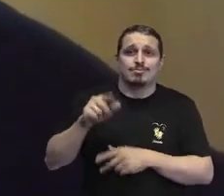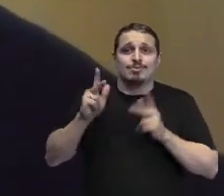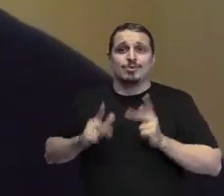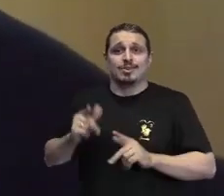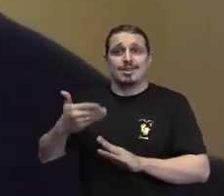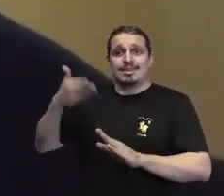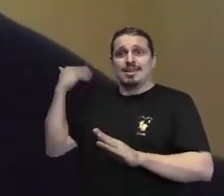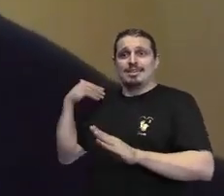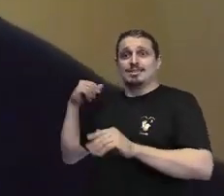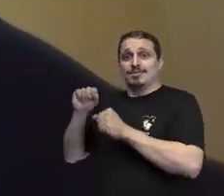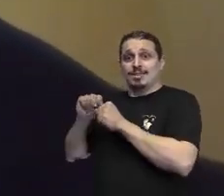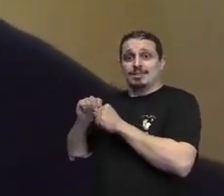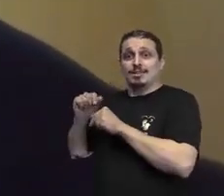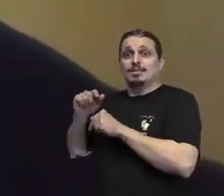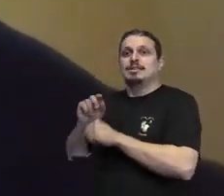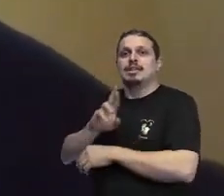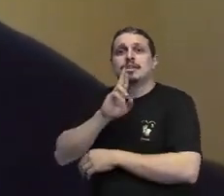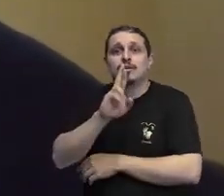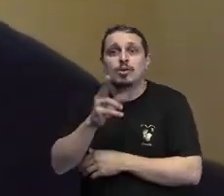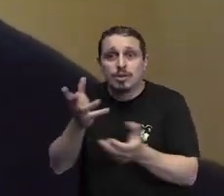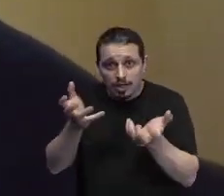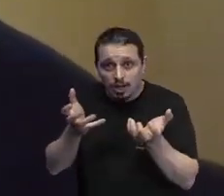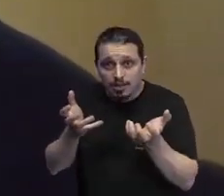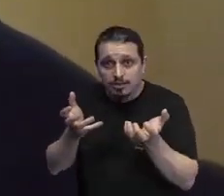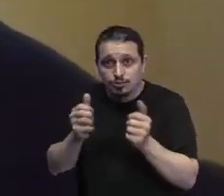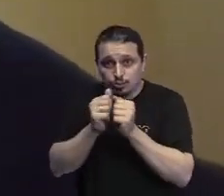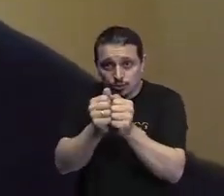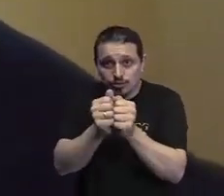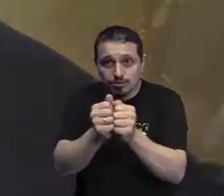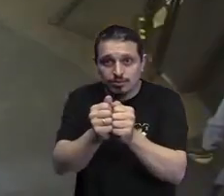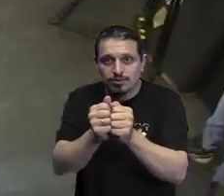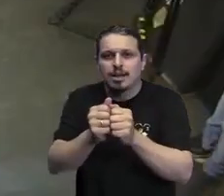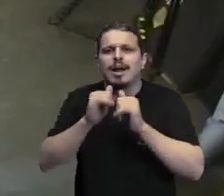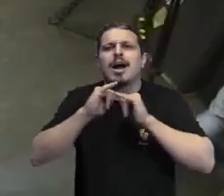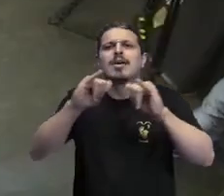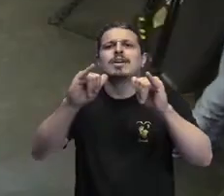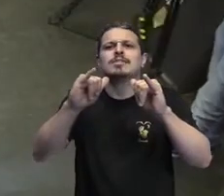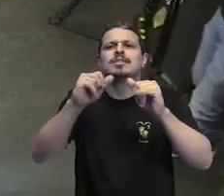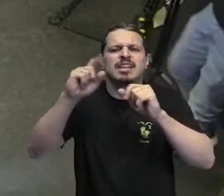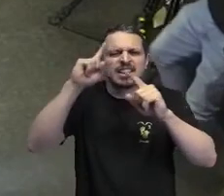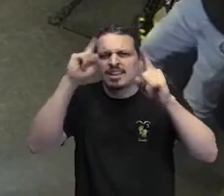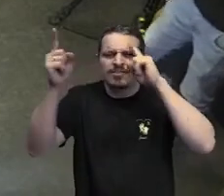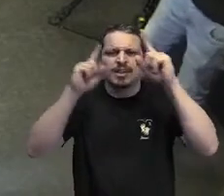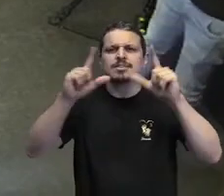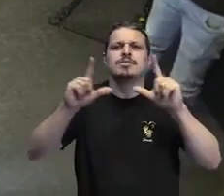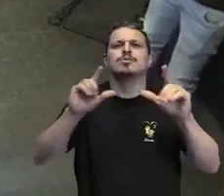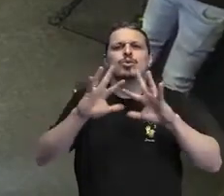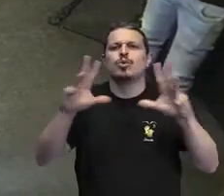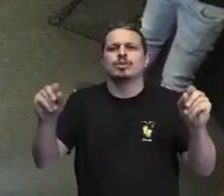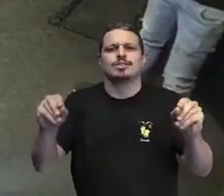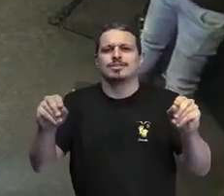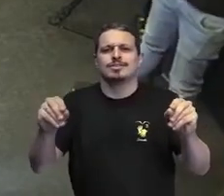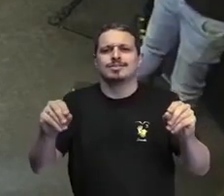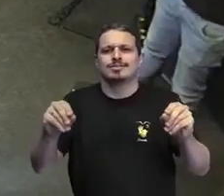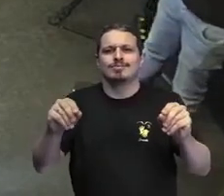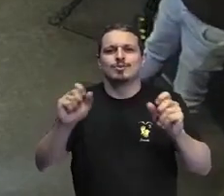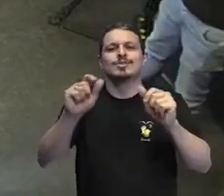esse era o recado que eu queria trazer aqui essa reflexão eu fiquei aqui